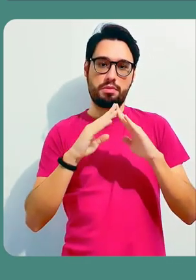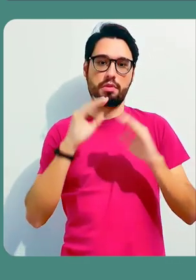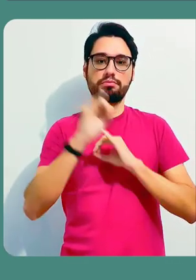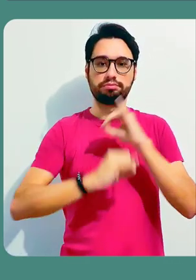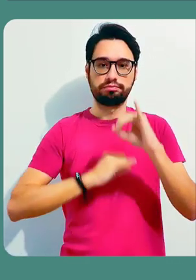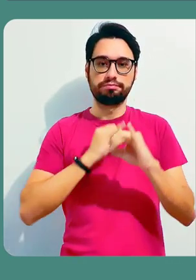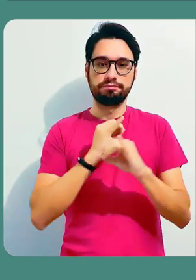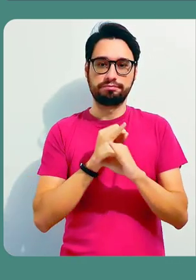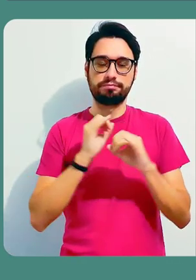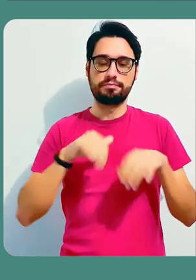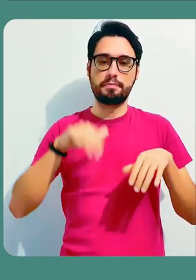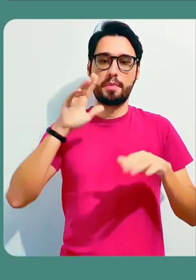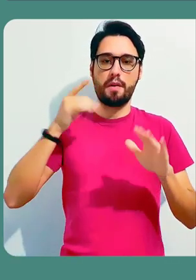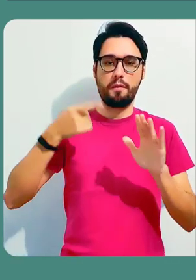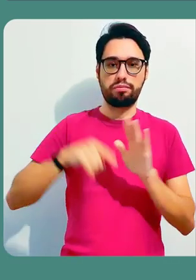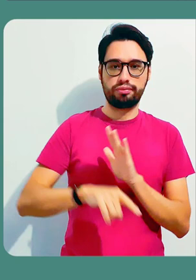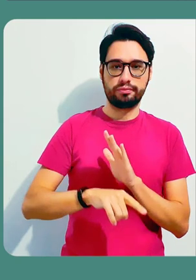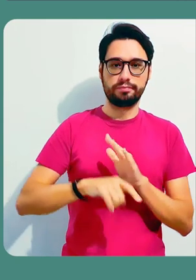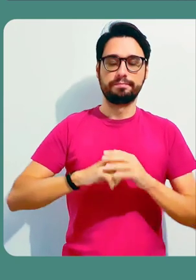disponíveis.